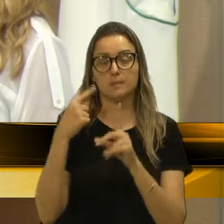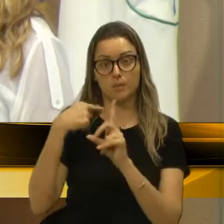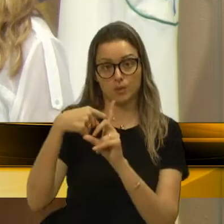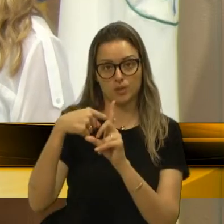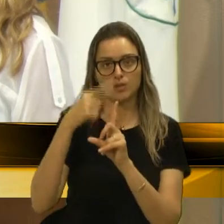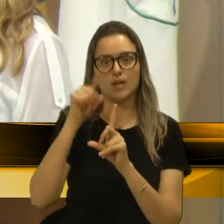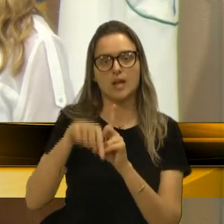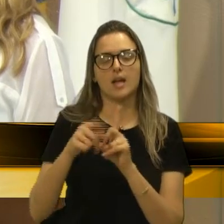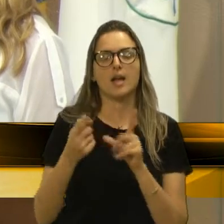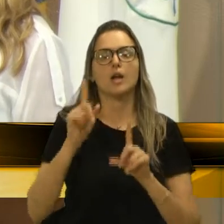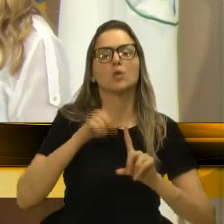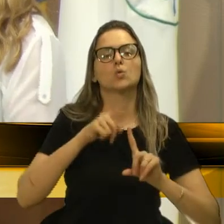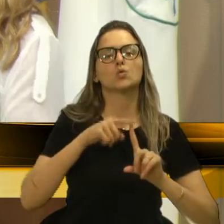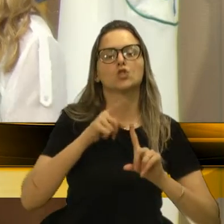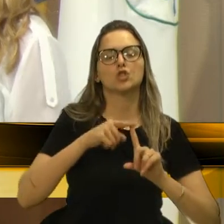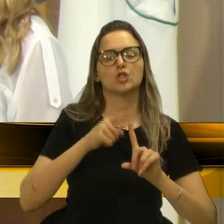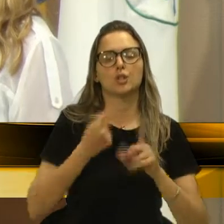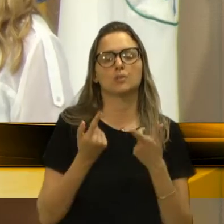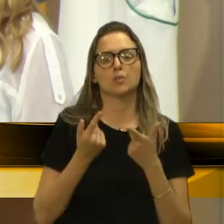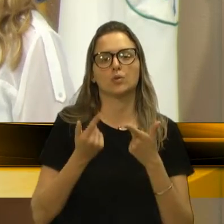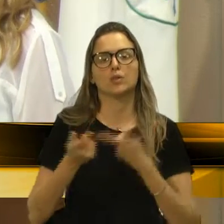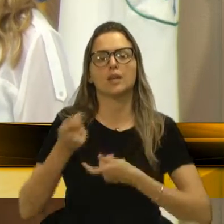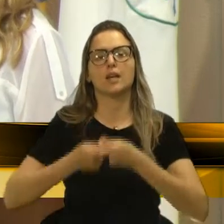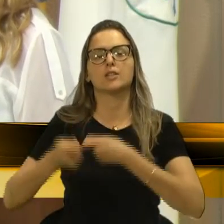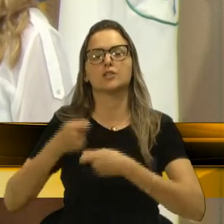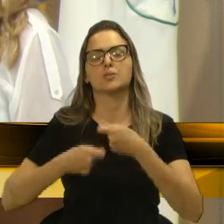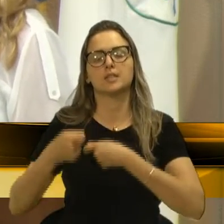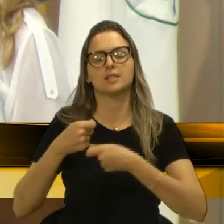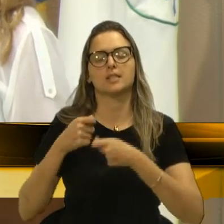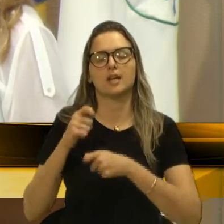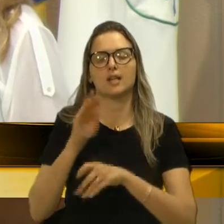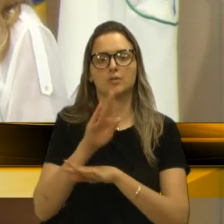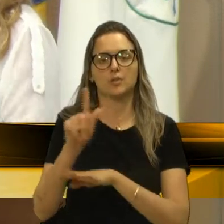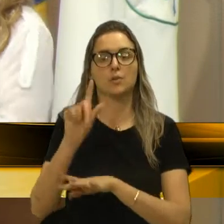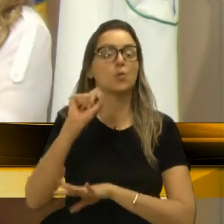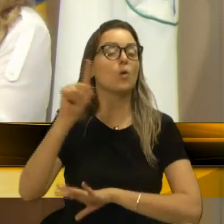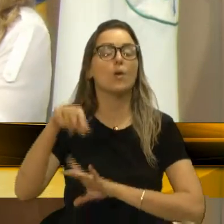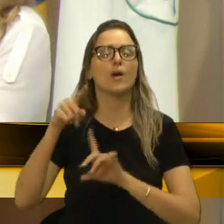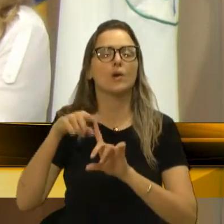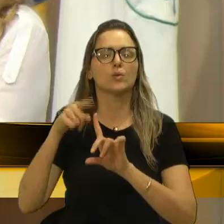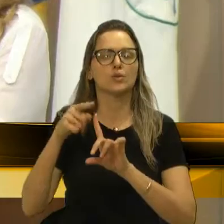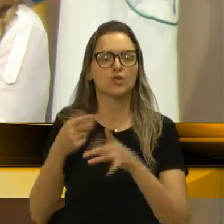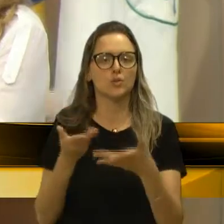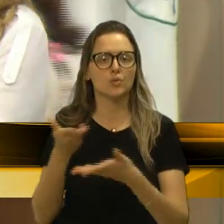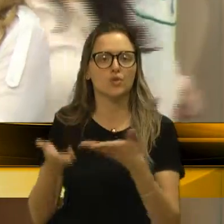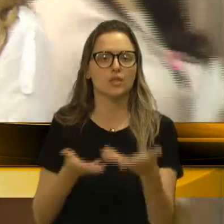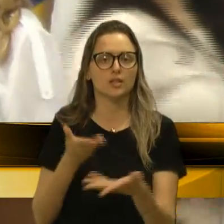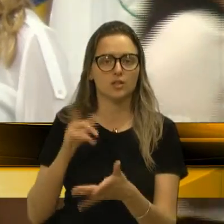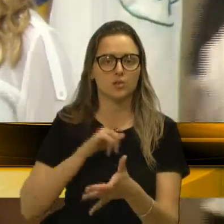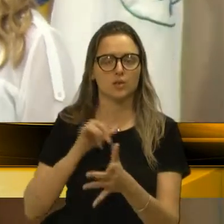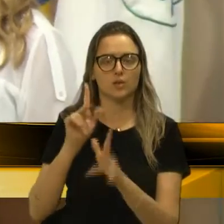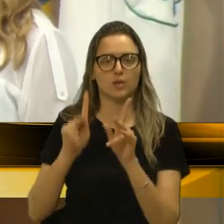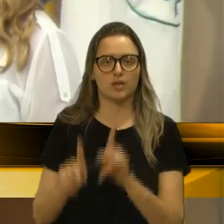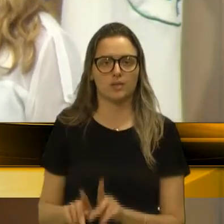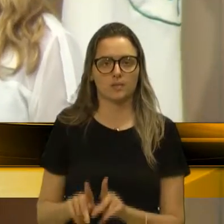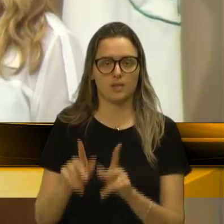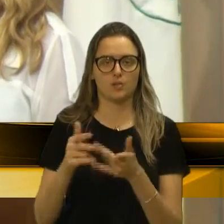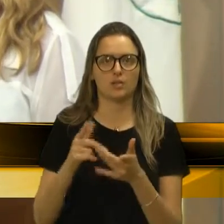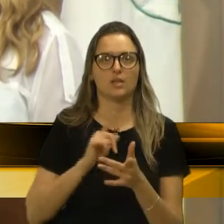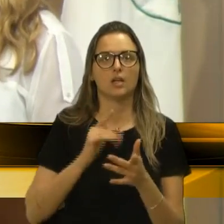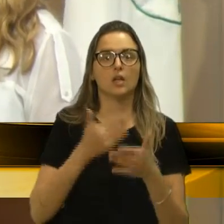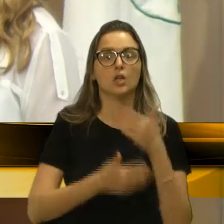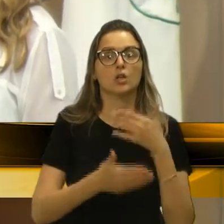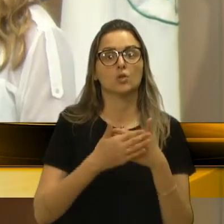penal que vai ser administrado nessa casa prisional. Então, eles terão todos